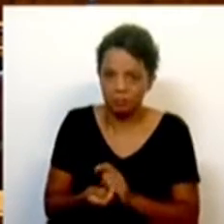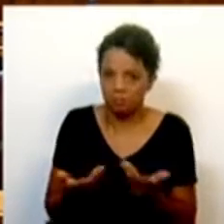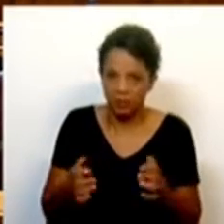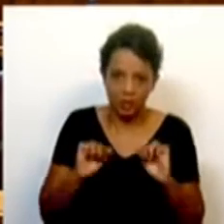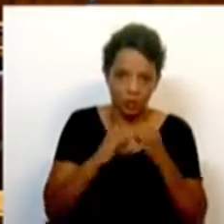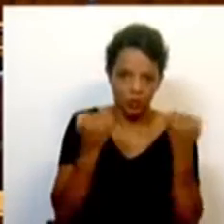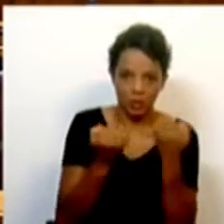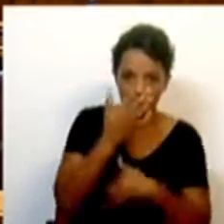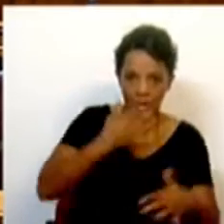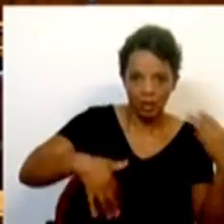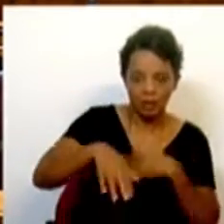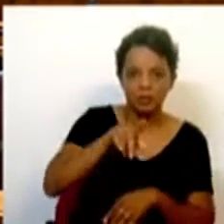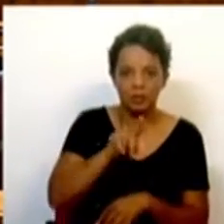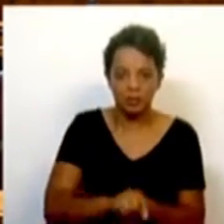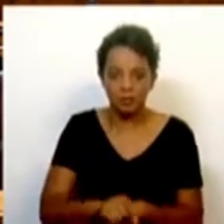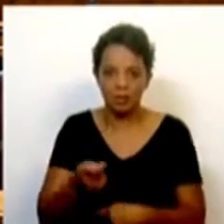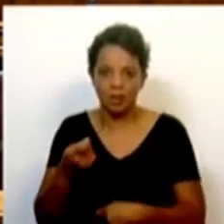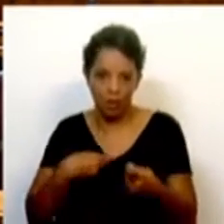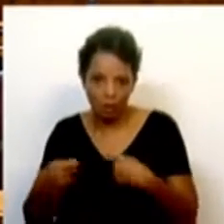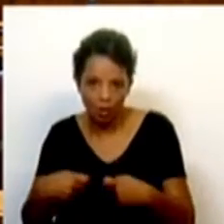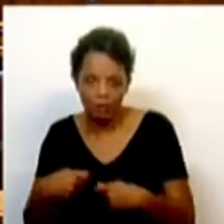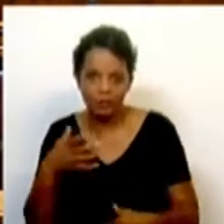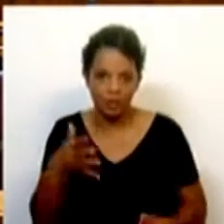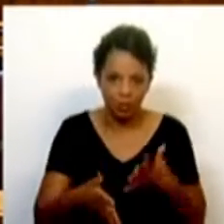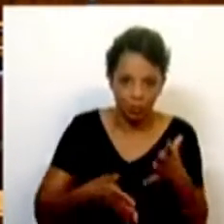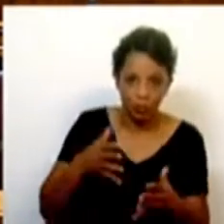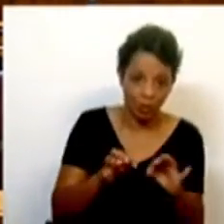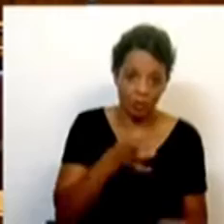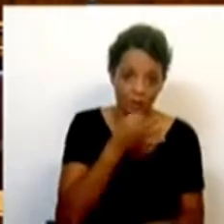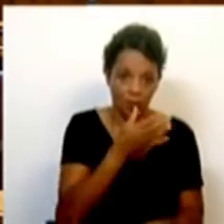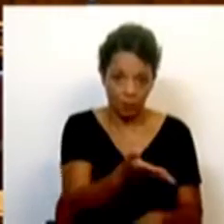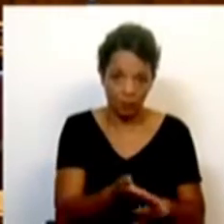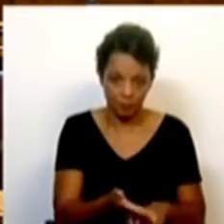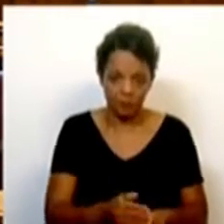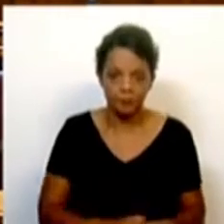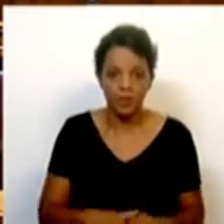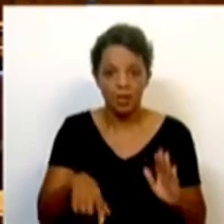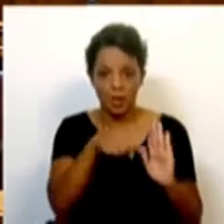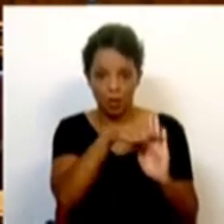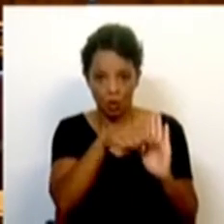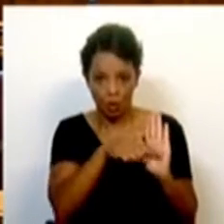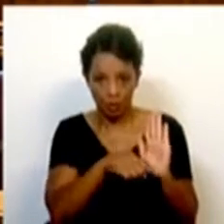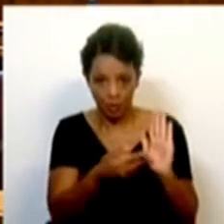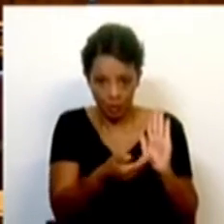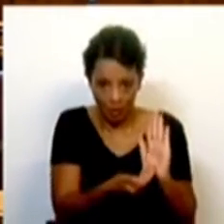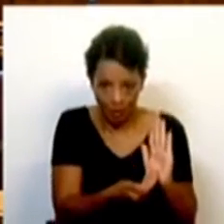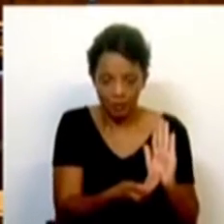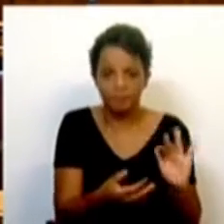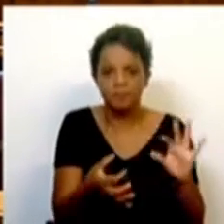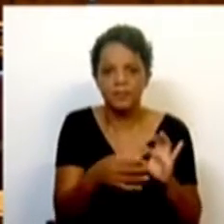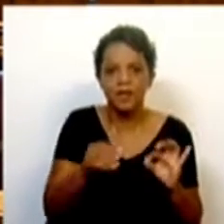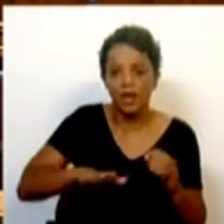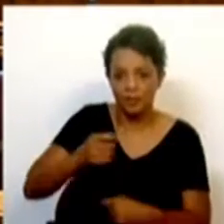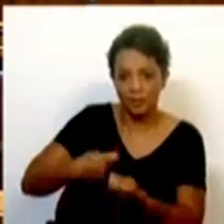da sociedade, mas também do comércio, da indústria, como referiu. Portanto, há aqui normas. Por um lado, relativamente aos